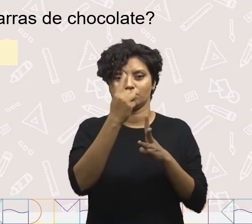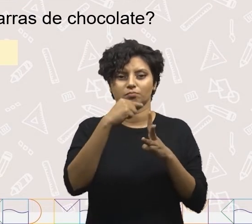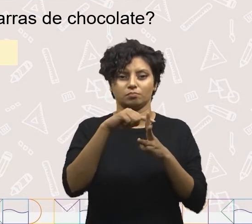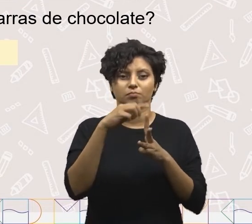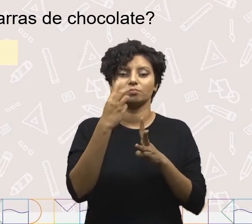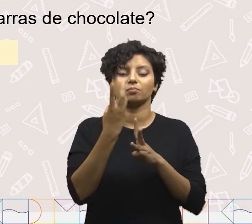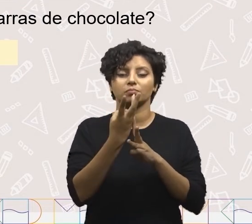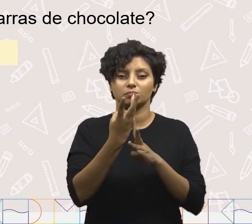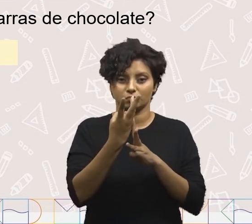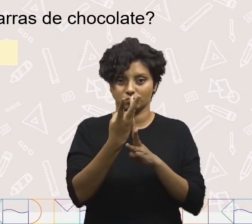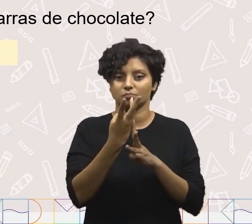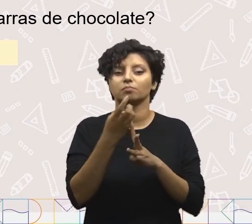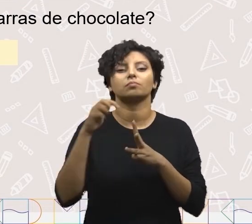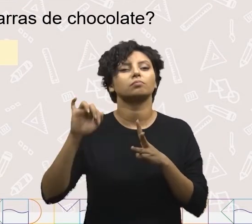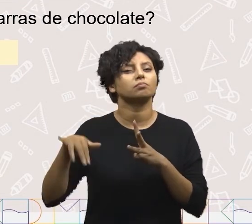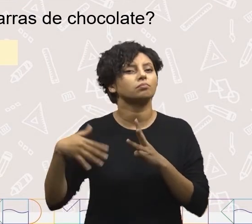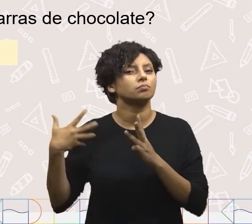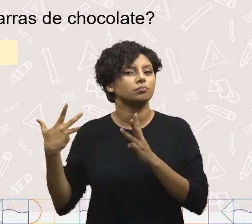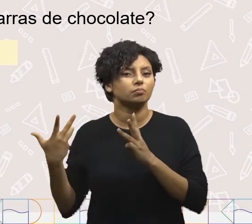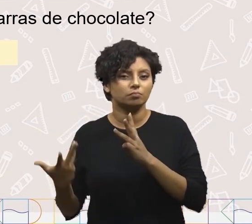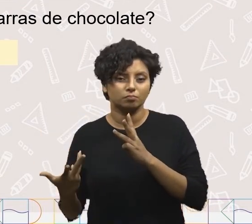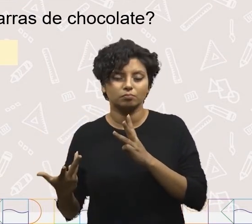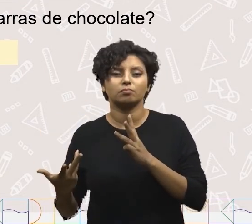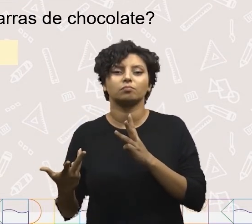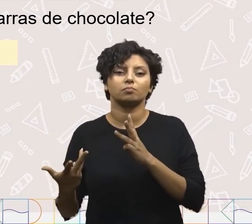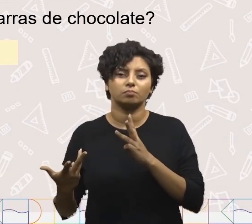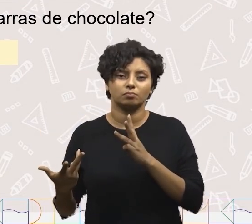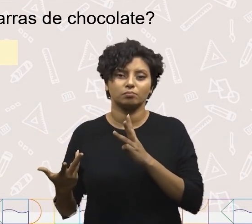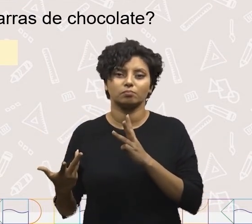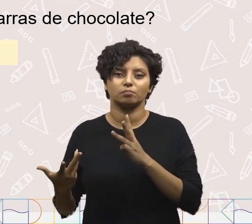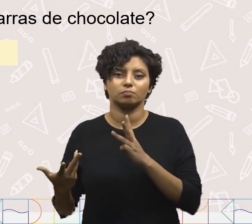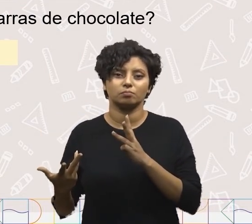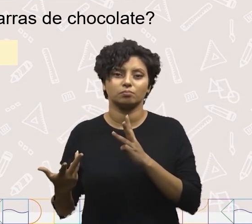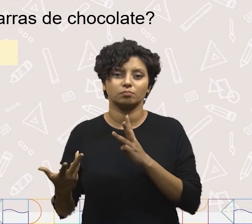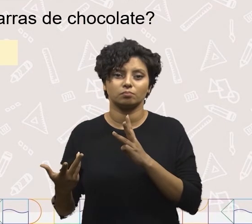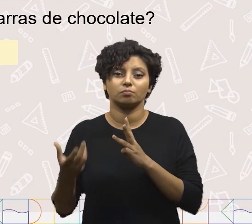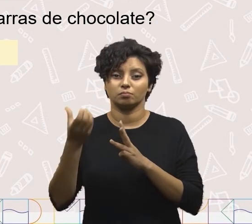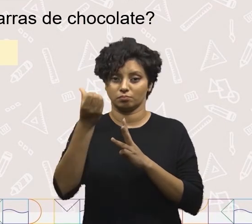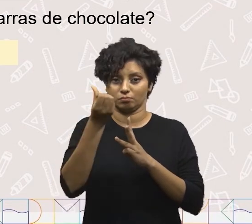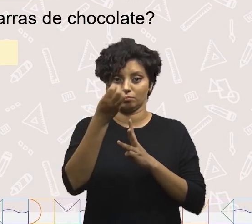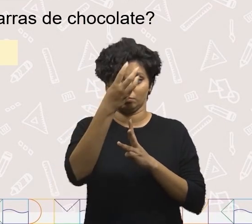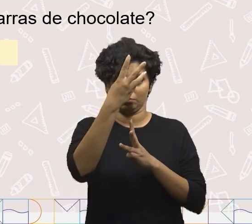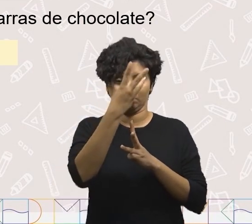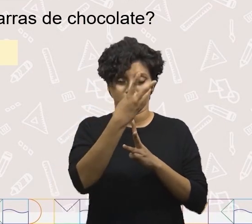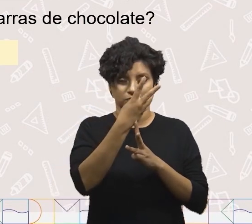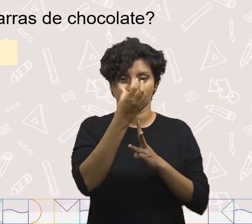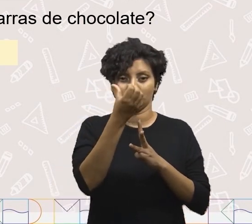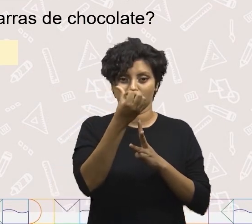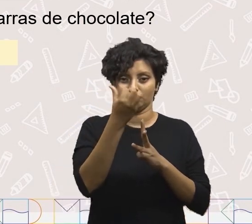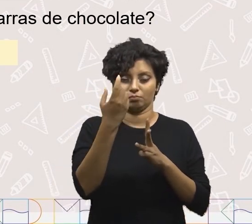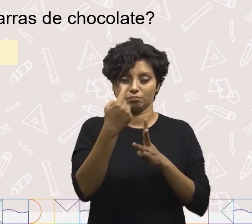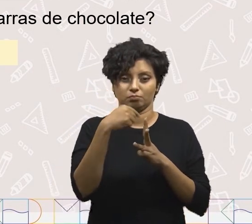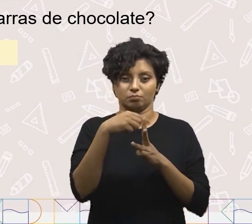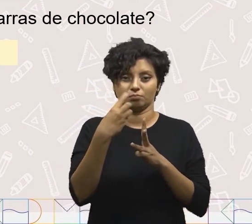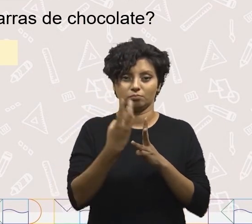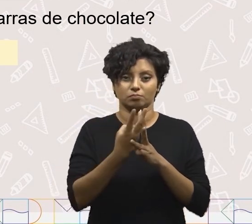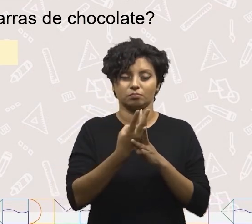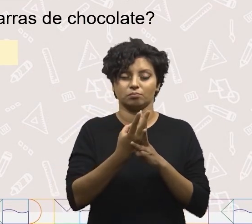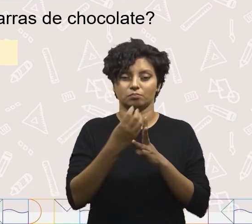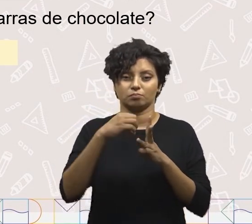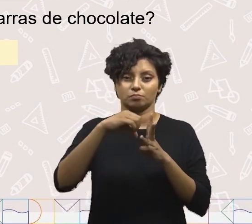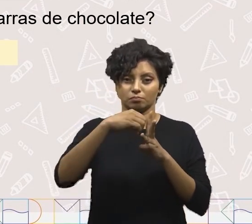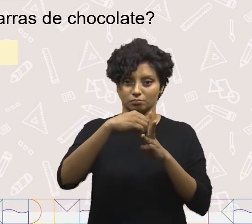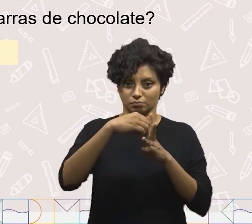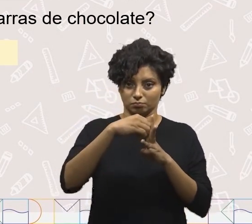terminar com a centena. Quanto que é três mais três? Vai dar seis. E seis mais